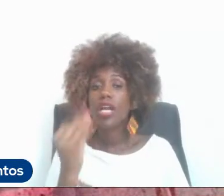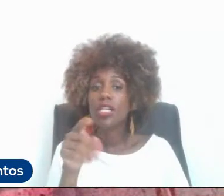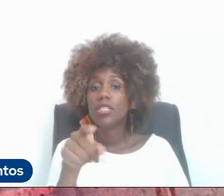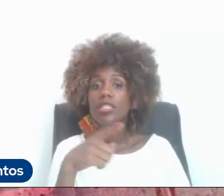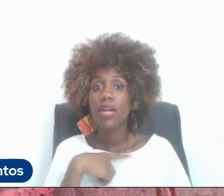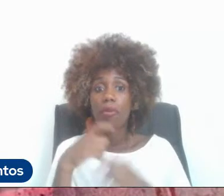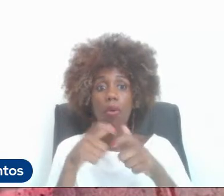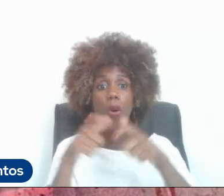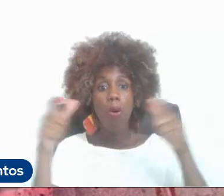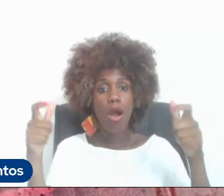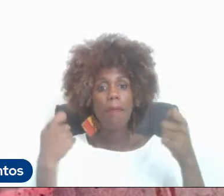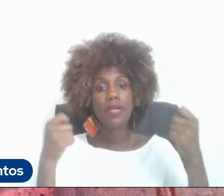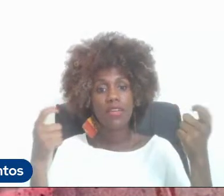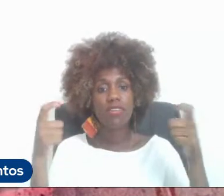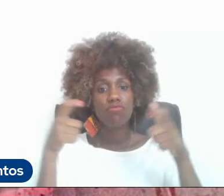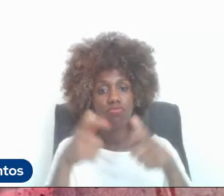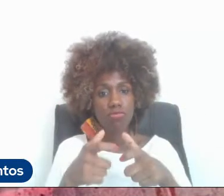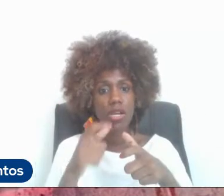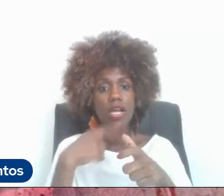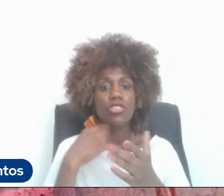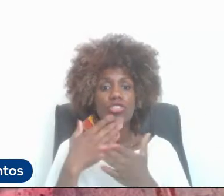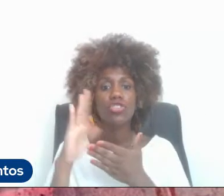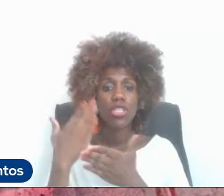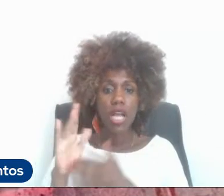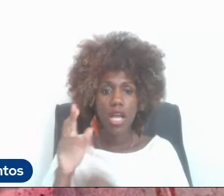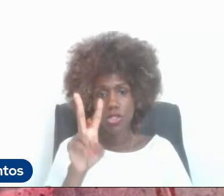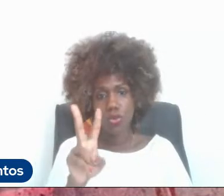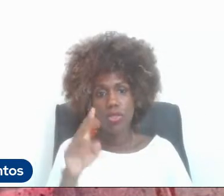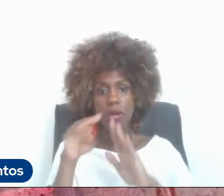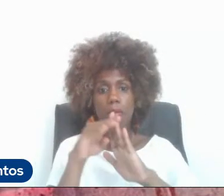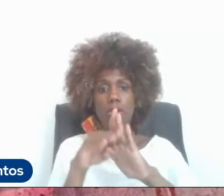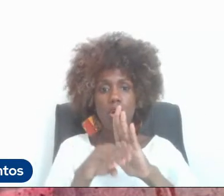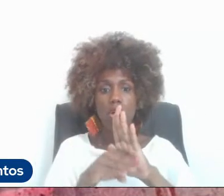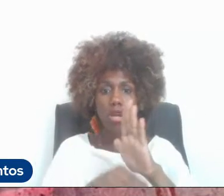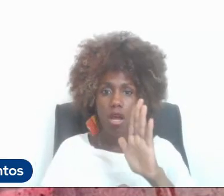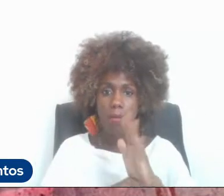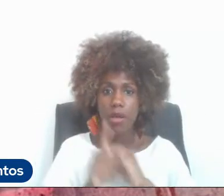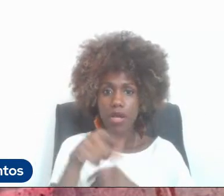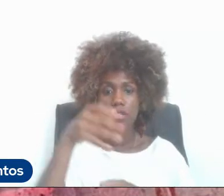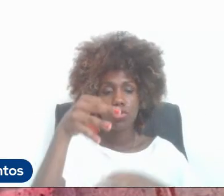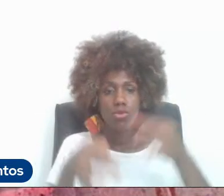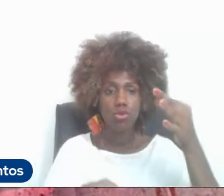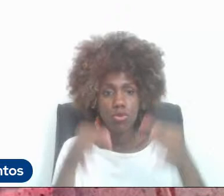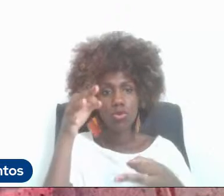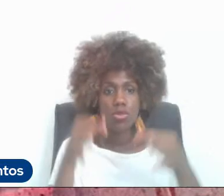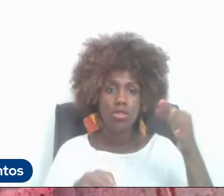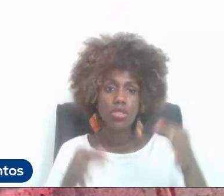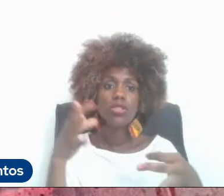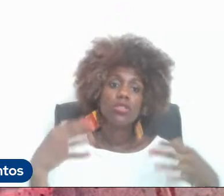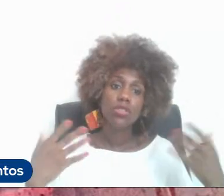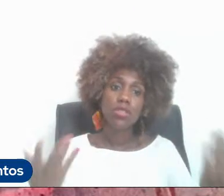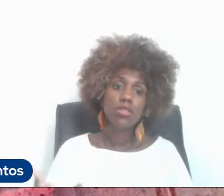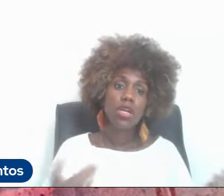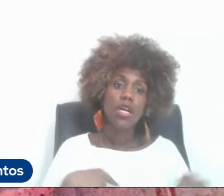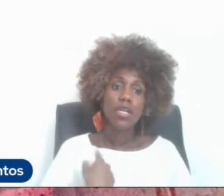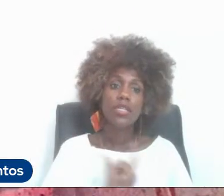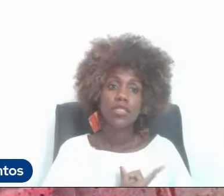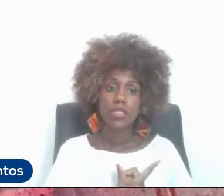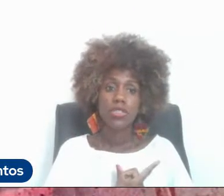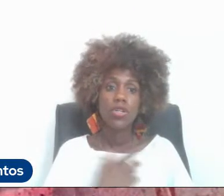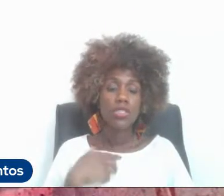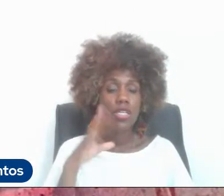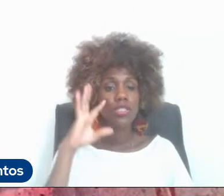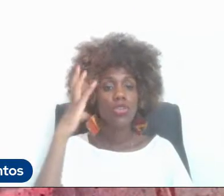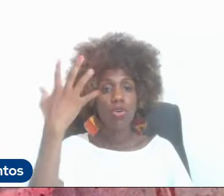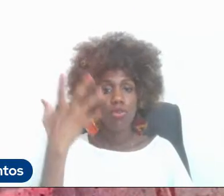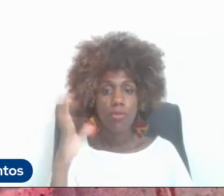grande, que precisavam ser eliminados dois programas por uma questão jurídica e nós decidimos em